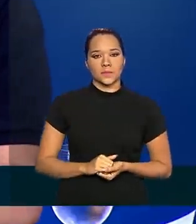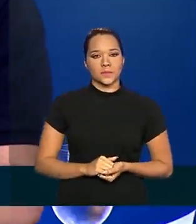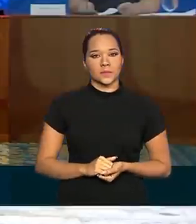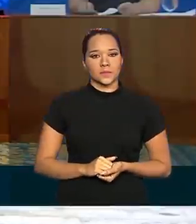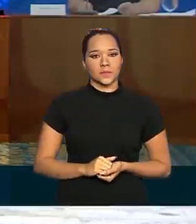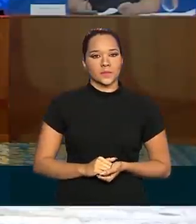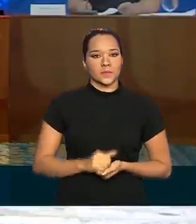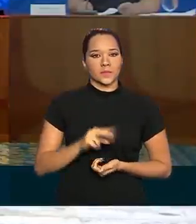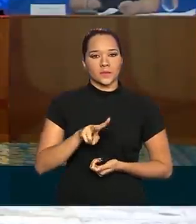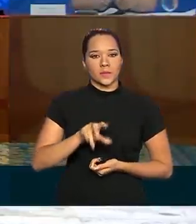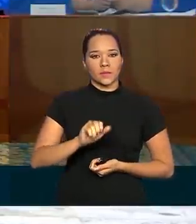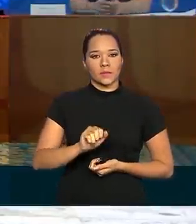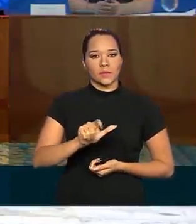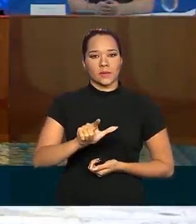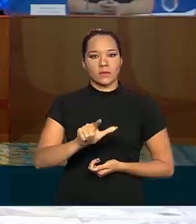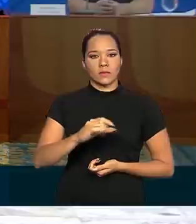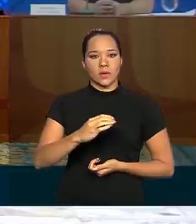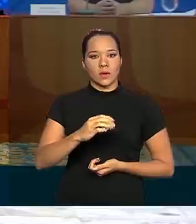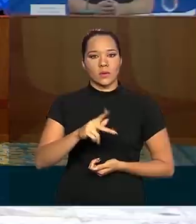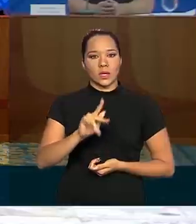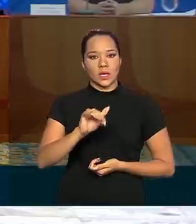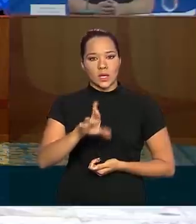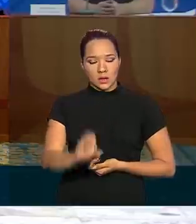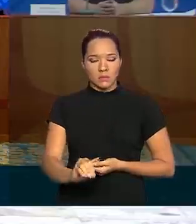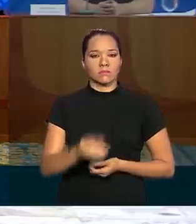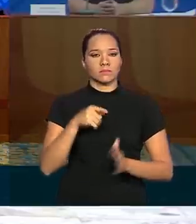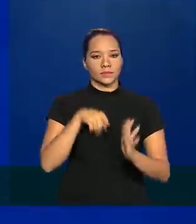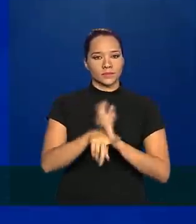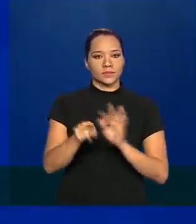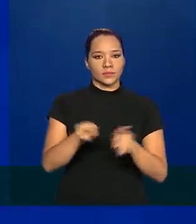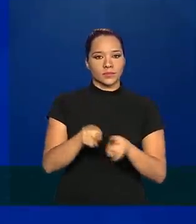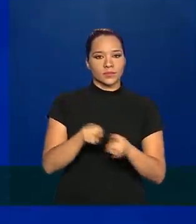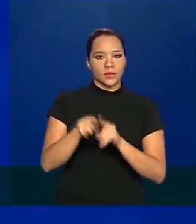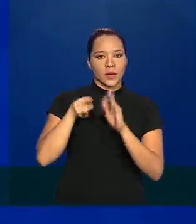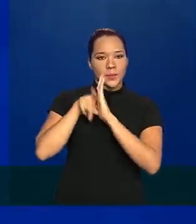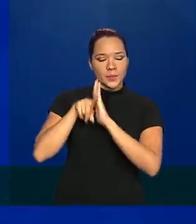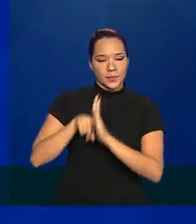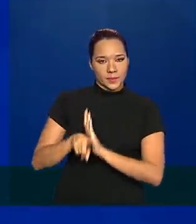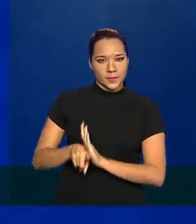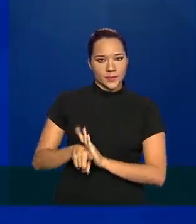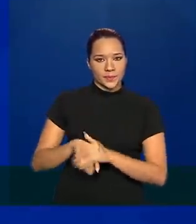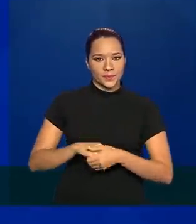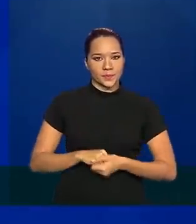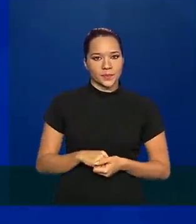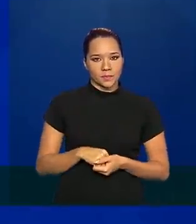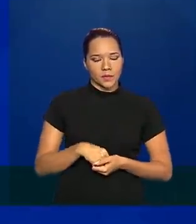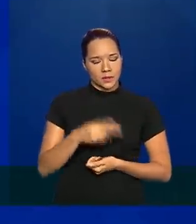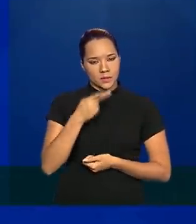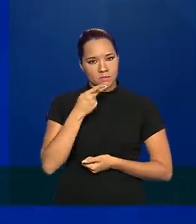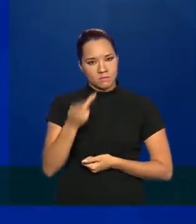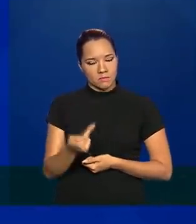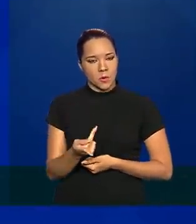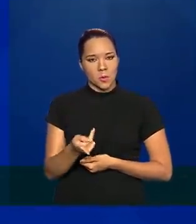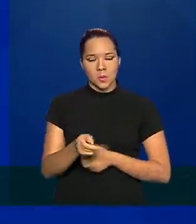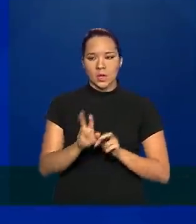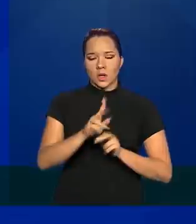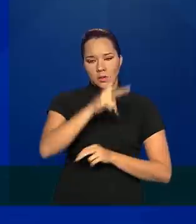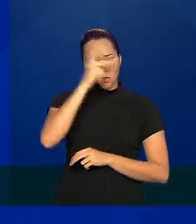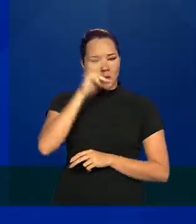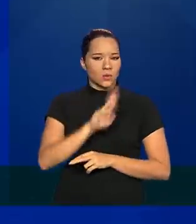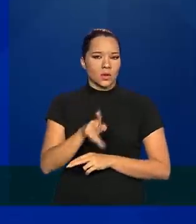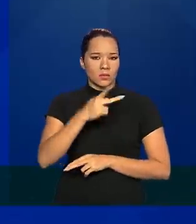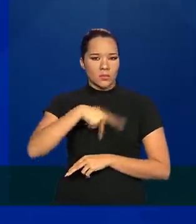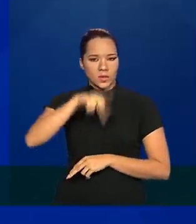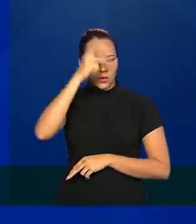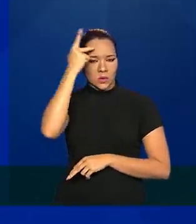A Valquíria do Poder 360 pergunta também sobre a pesquisa. O senhor citou que nem todos os pacientes